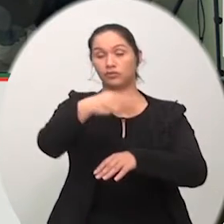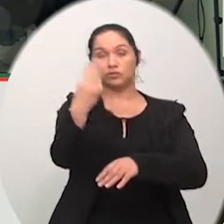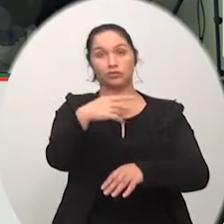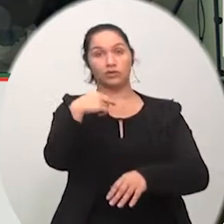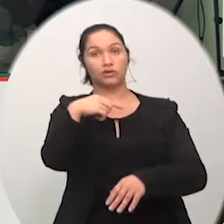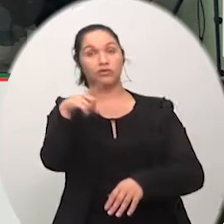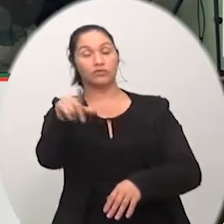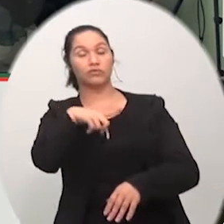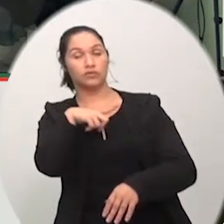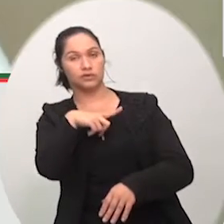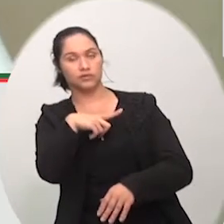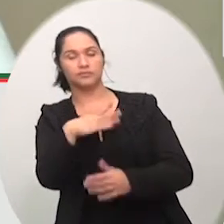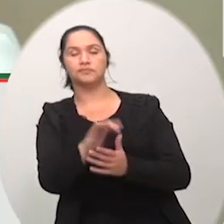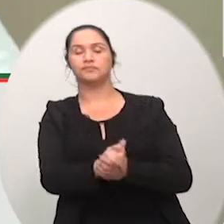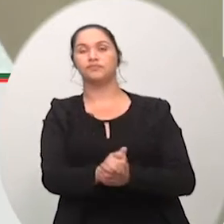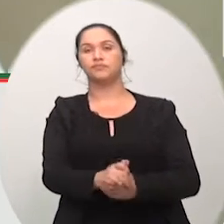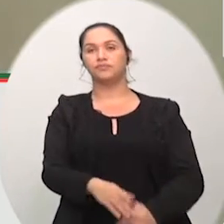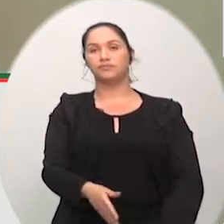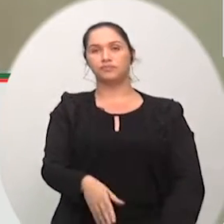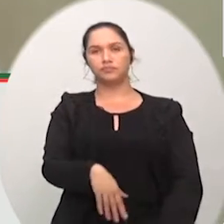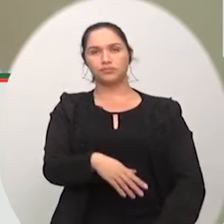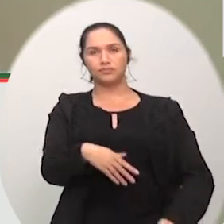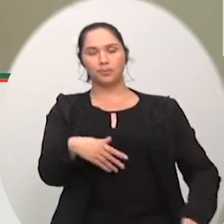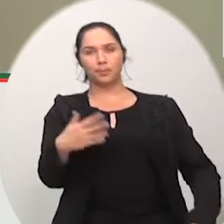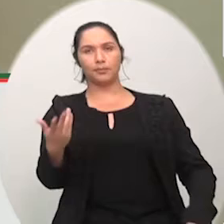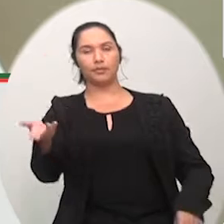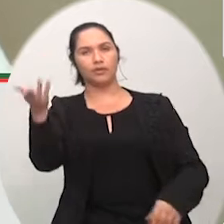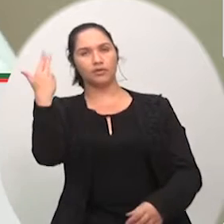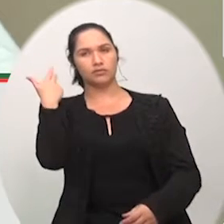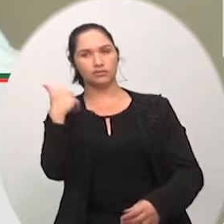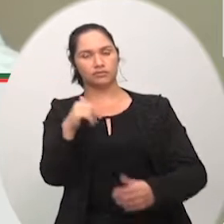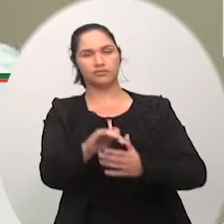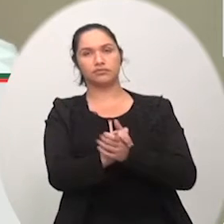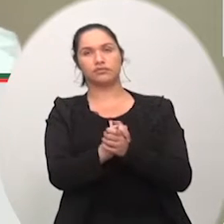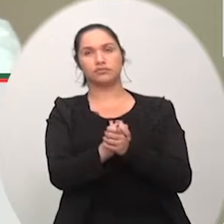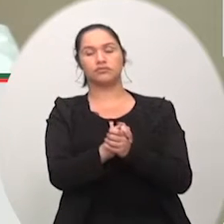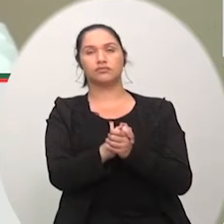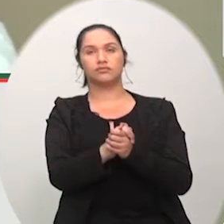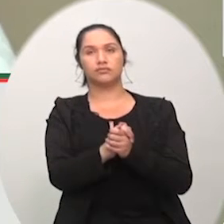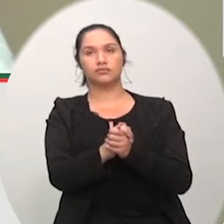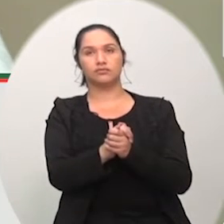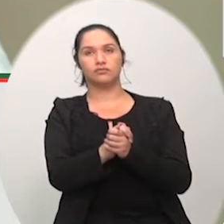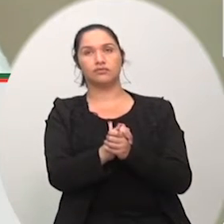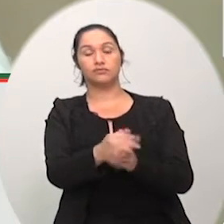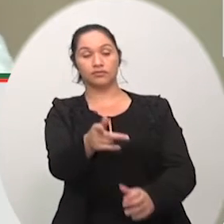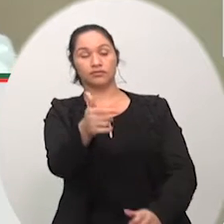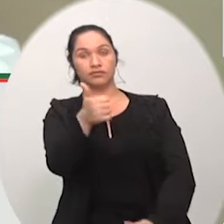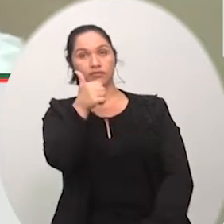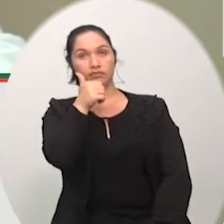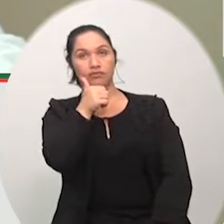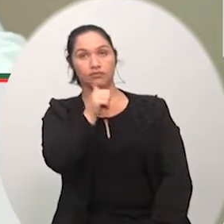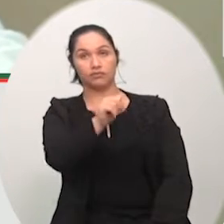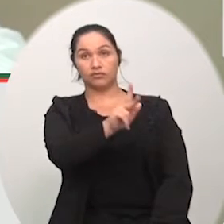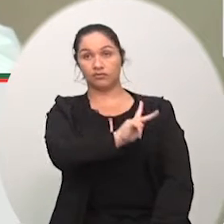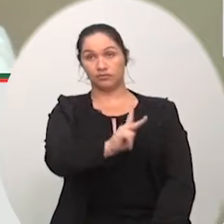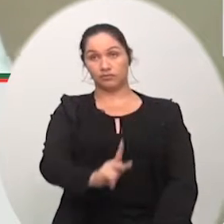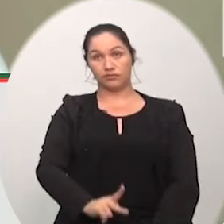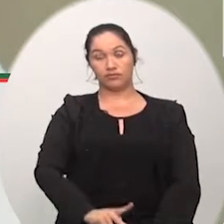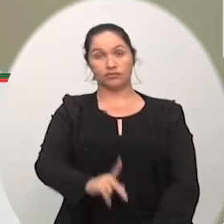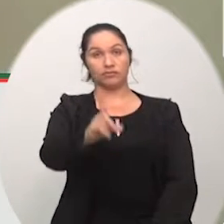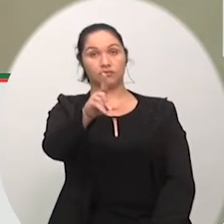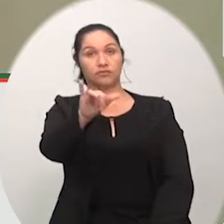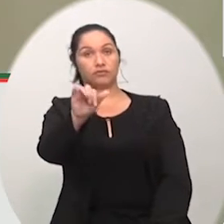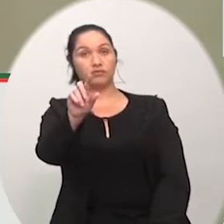Marcos na época foi descoberto na época lá a então presidente Dilma Rousseff